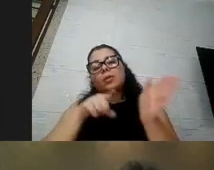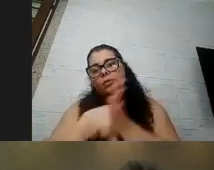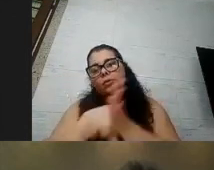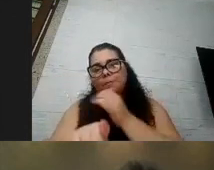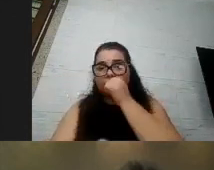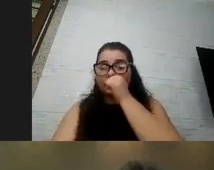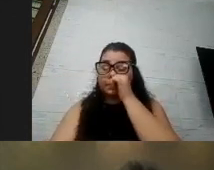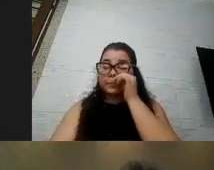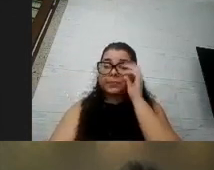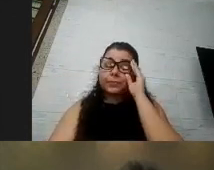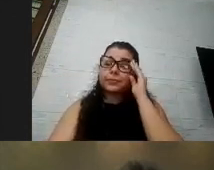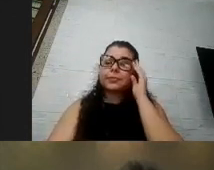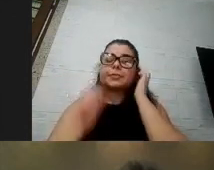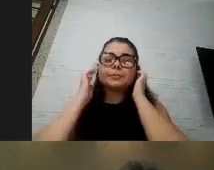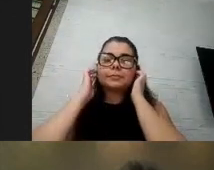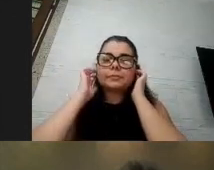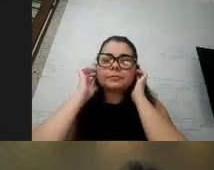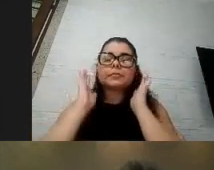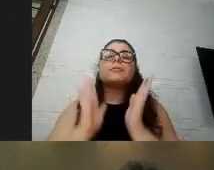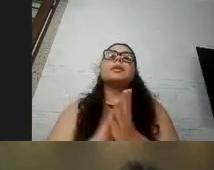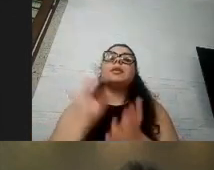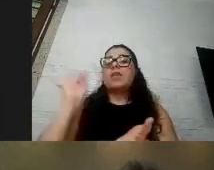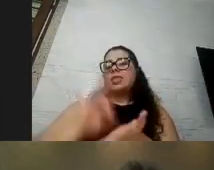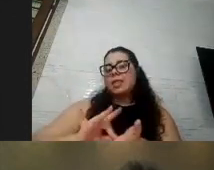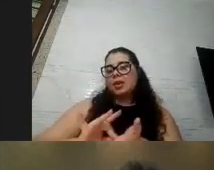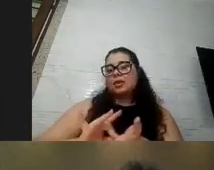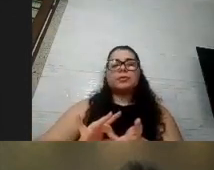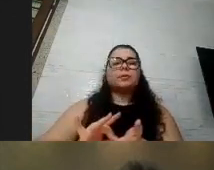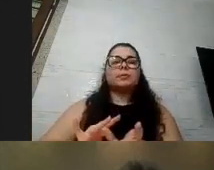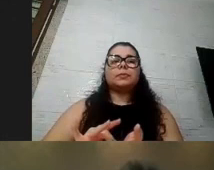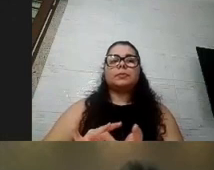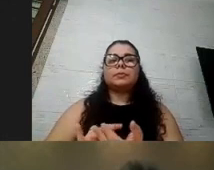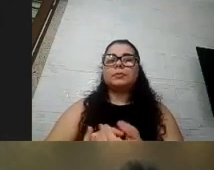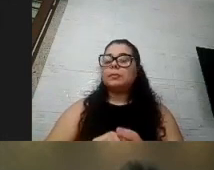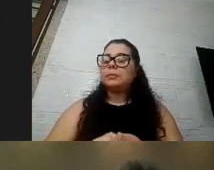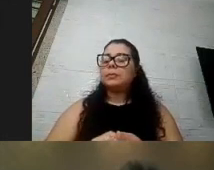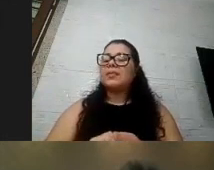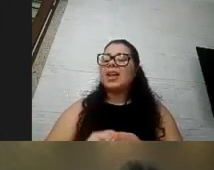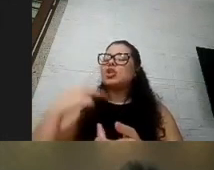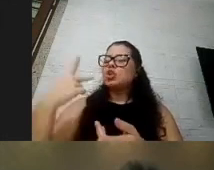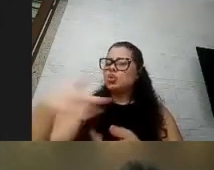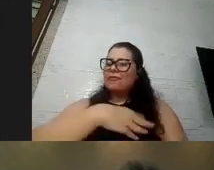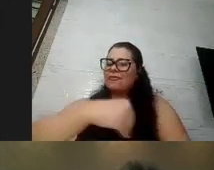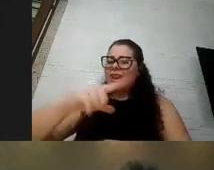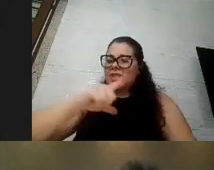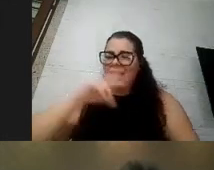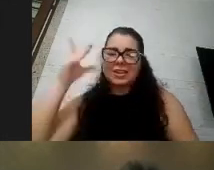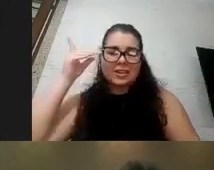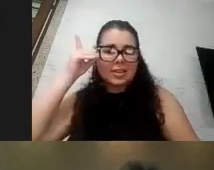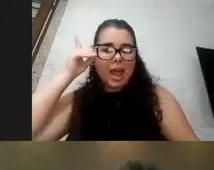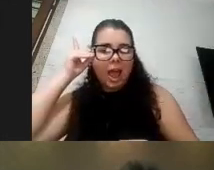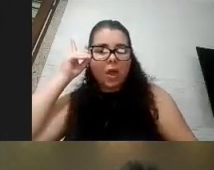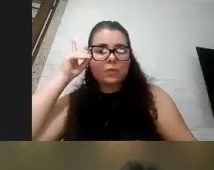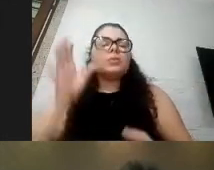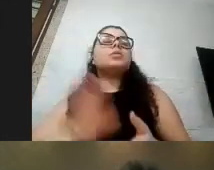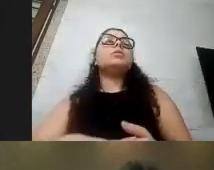na verdade Humberto a sua filha tem síndrome de Down é isso você não falou mas acho que é isso é isso né ela tem a